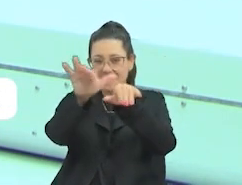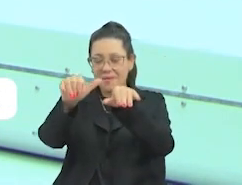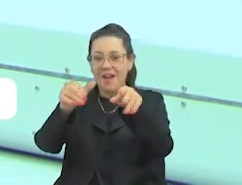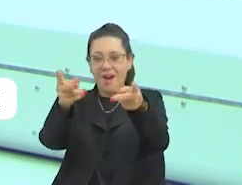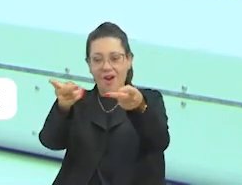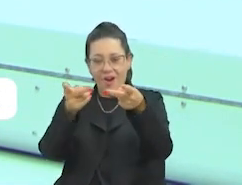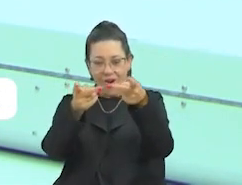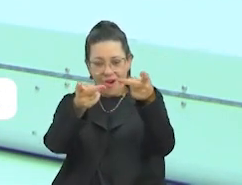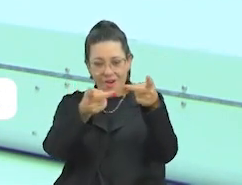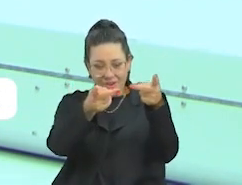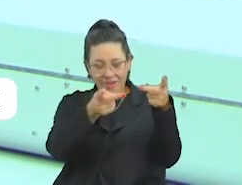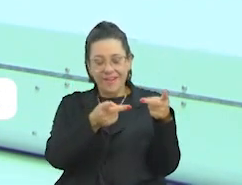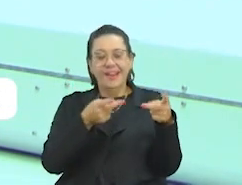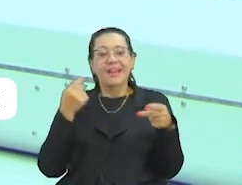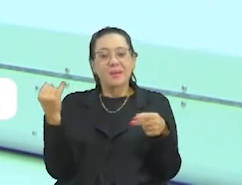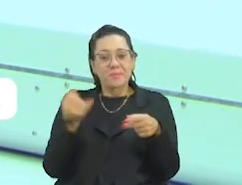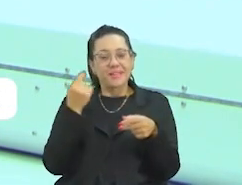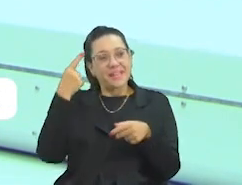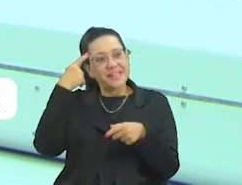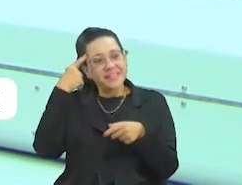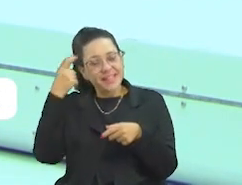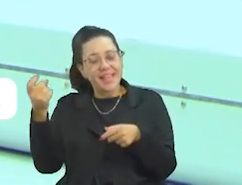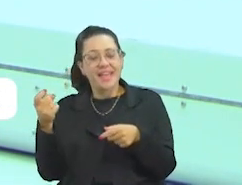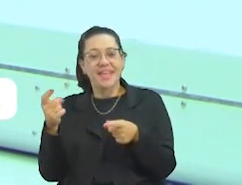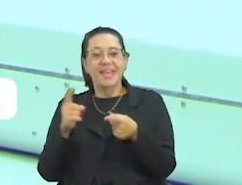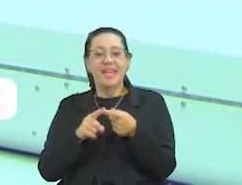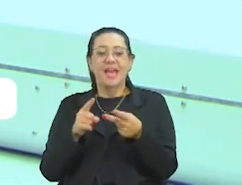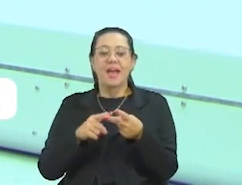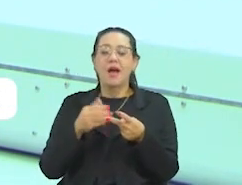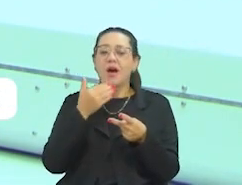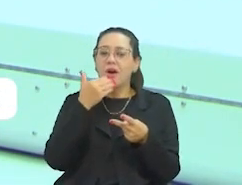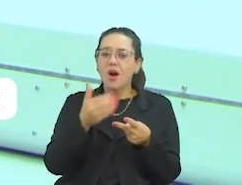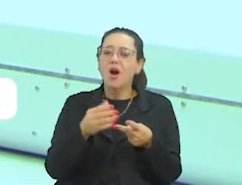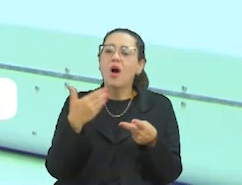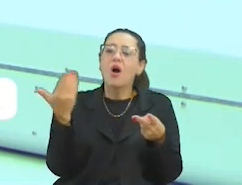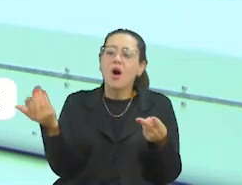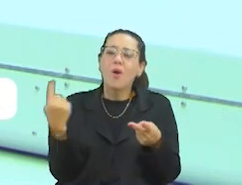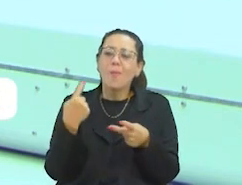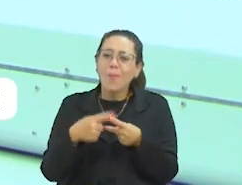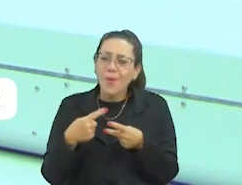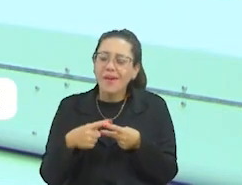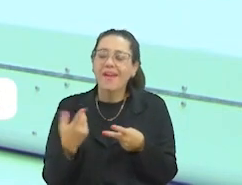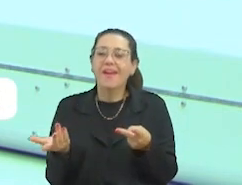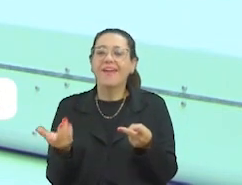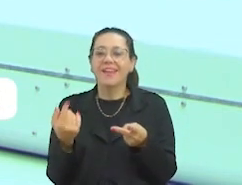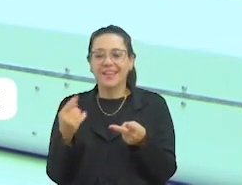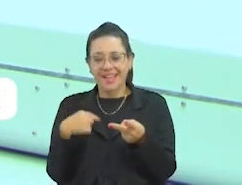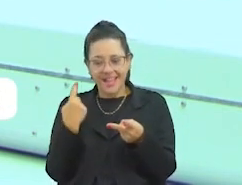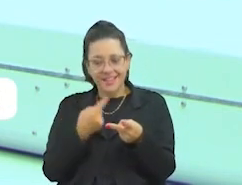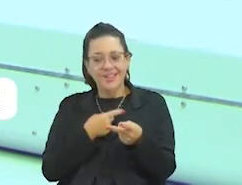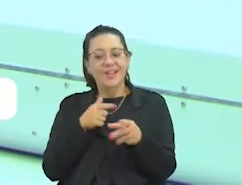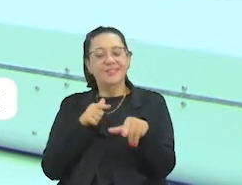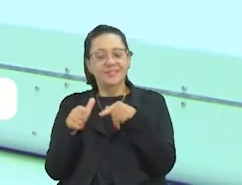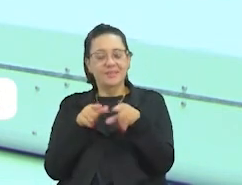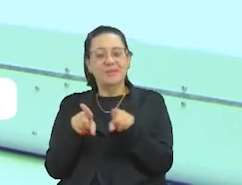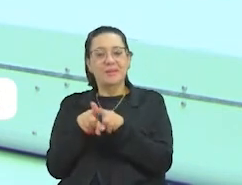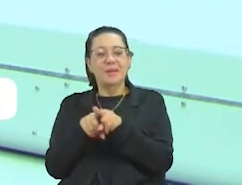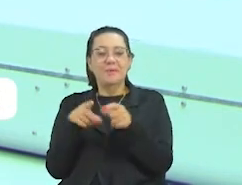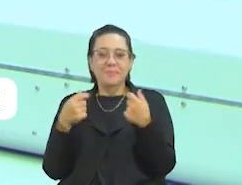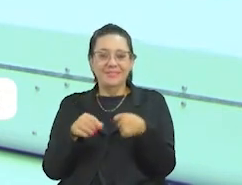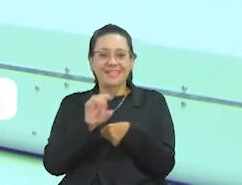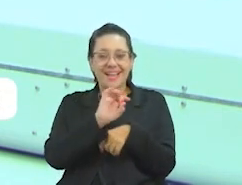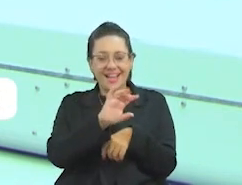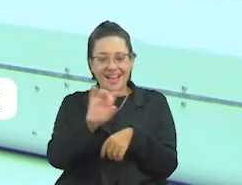parte da história de Votoporanga, para levar ideias, para cobrar o vereador. Esse é o nosso trabalho. Nós dependemos de vocês,